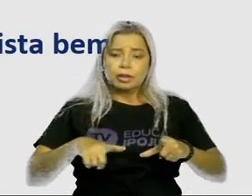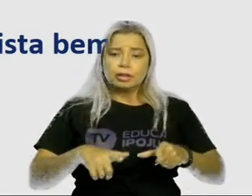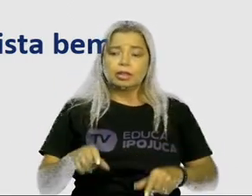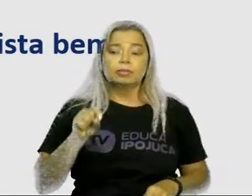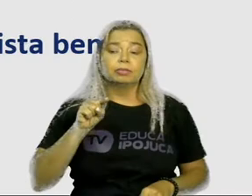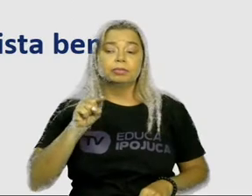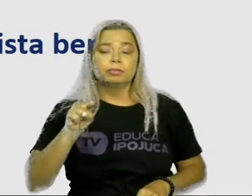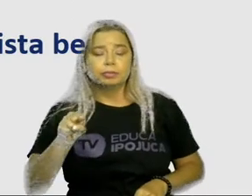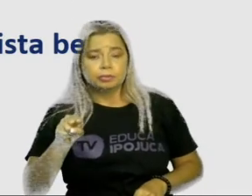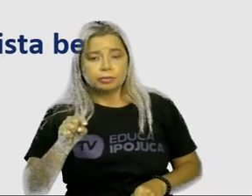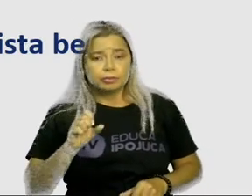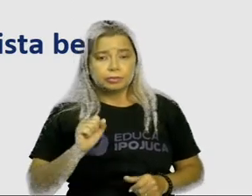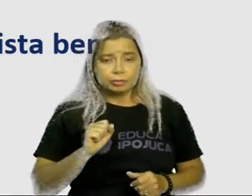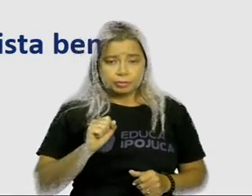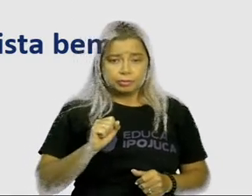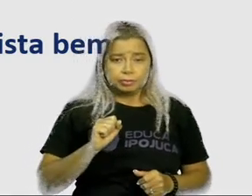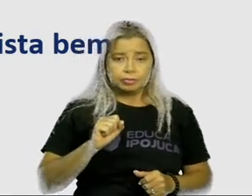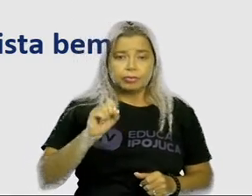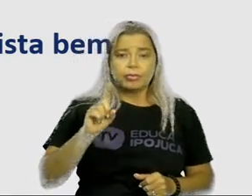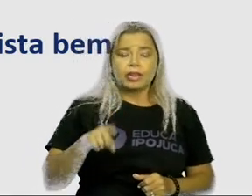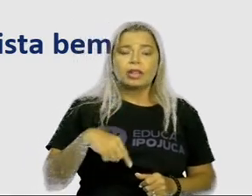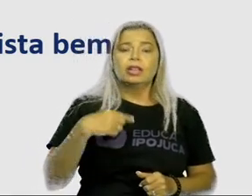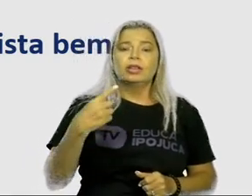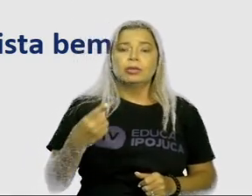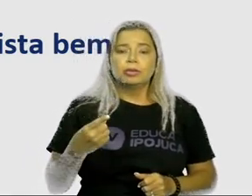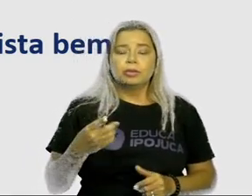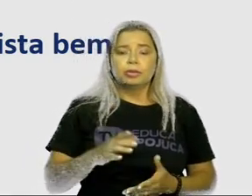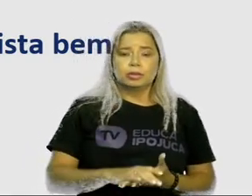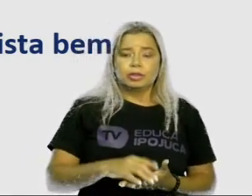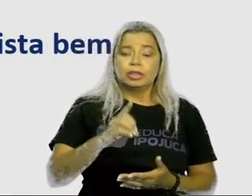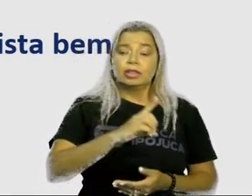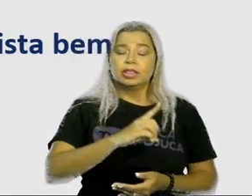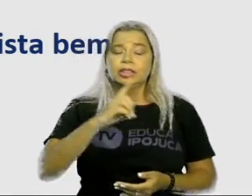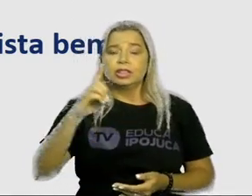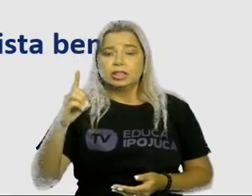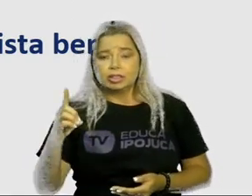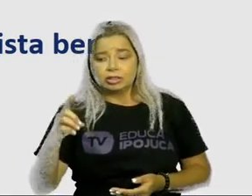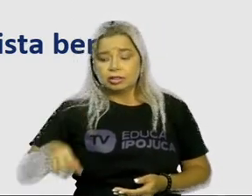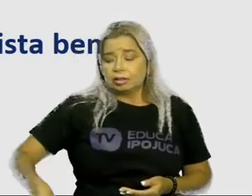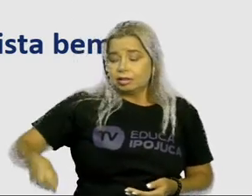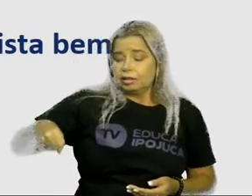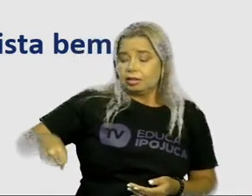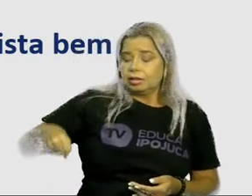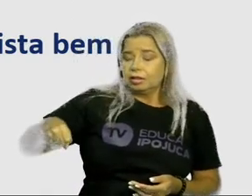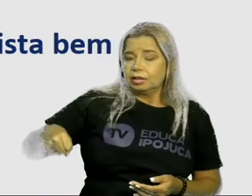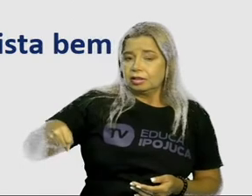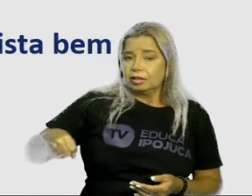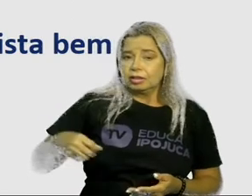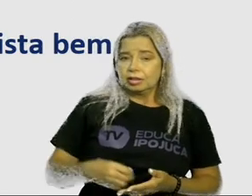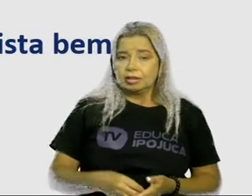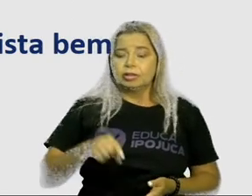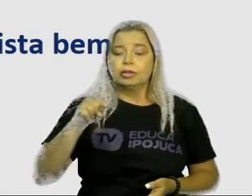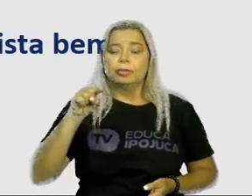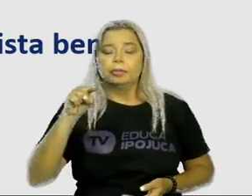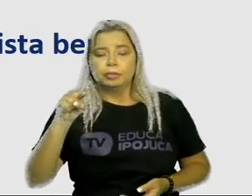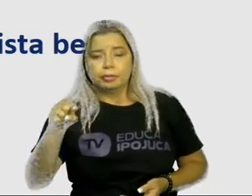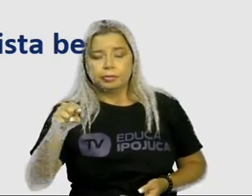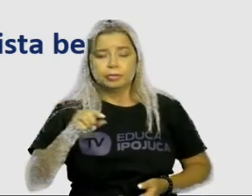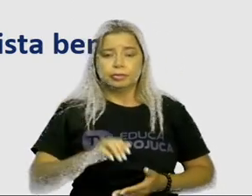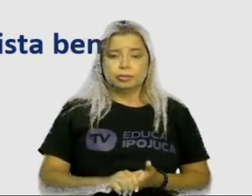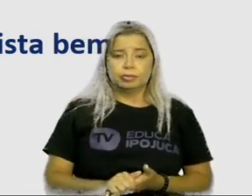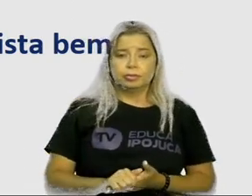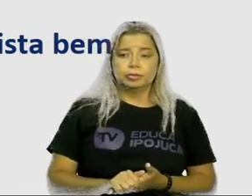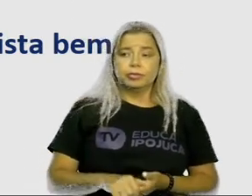ônibus carregando uma cesta. Fechamos outro momento. Mais um ponto. Amélia,